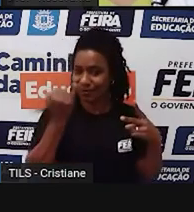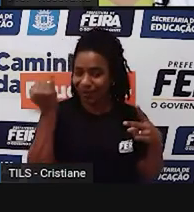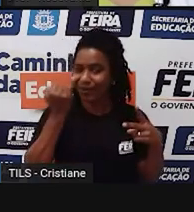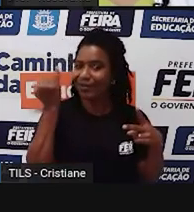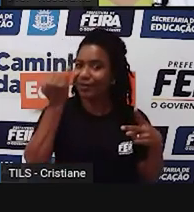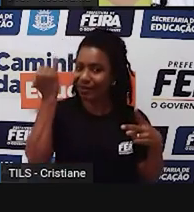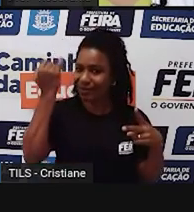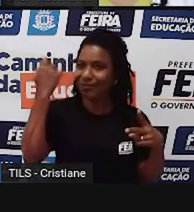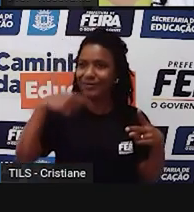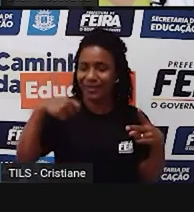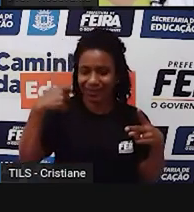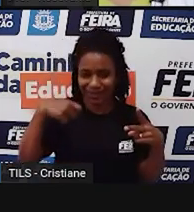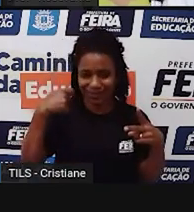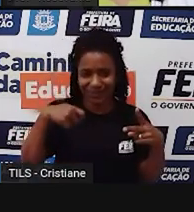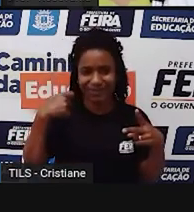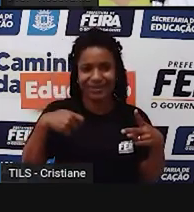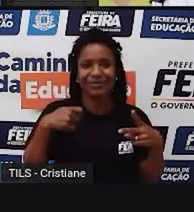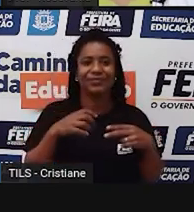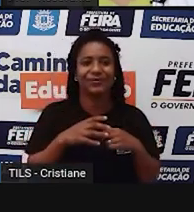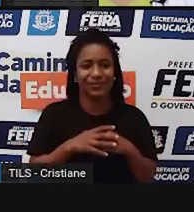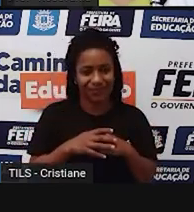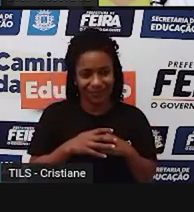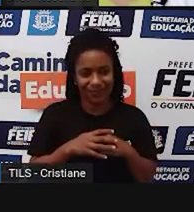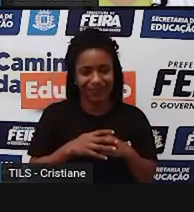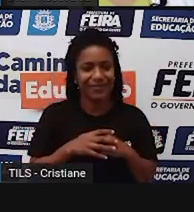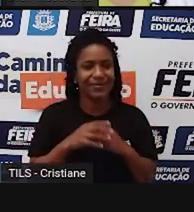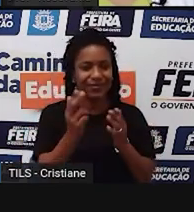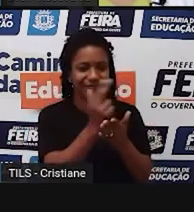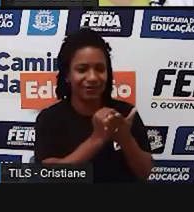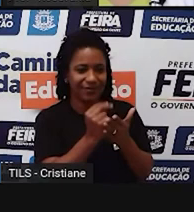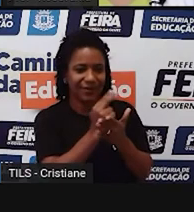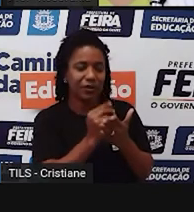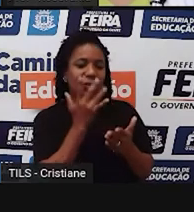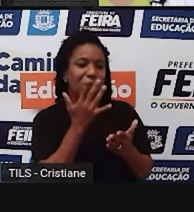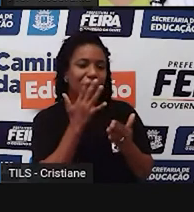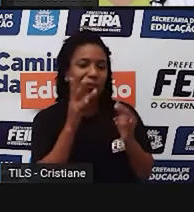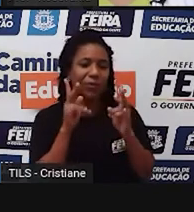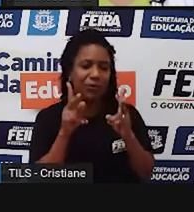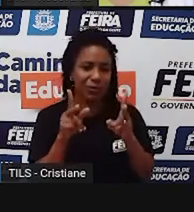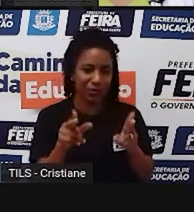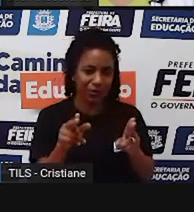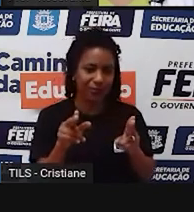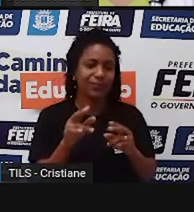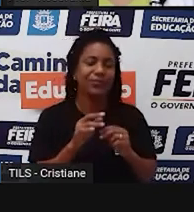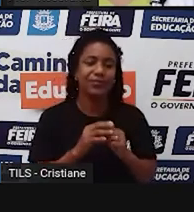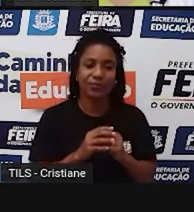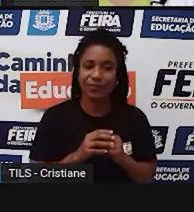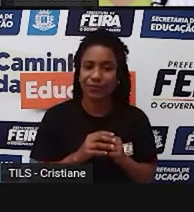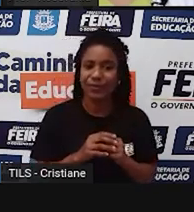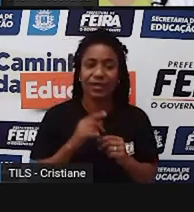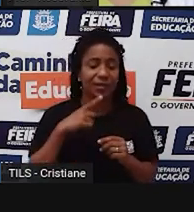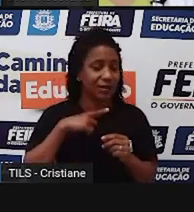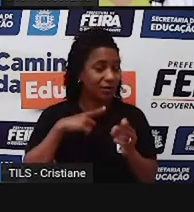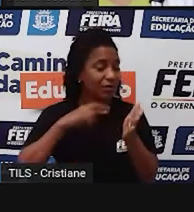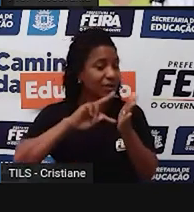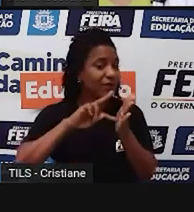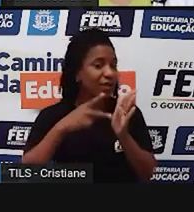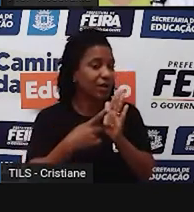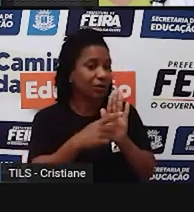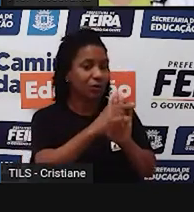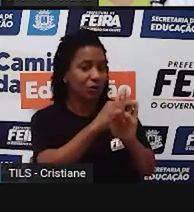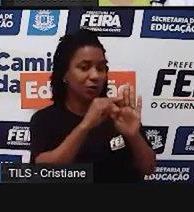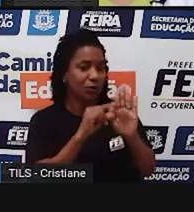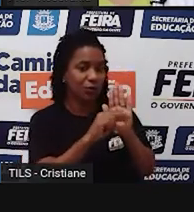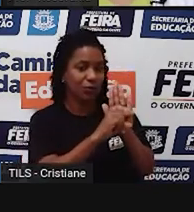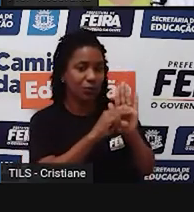atentar quando eu estiver pintando algum mapa, para pintar igualzinho, como eu já chamei a atenção. Então, a legenda são os significados dos